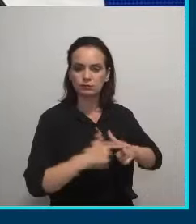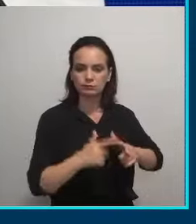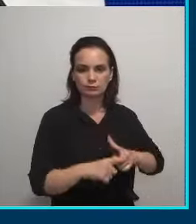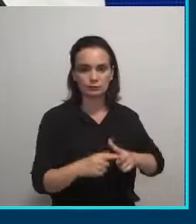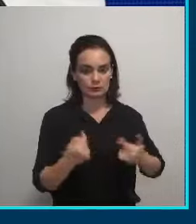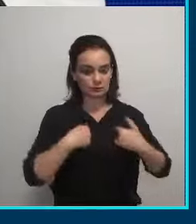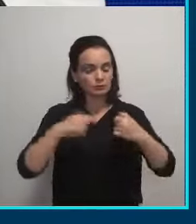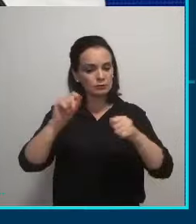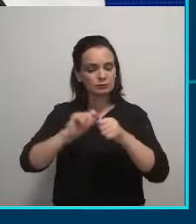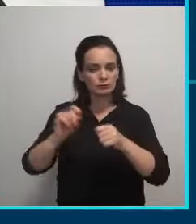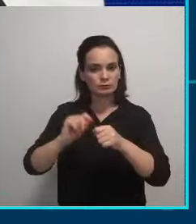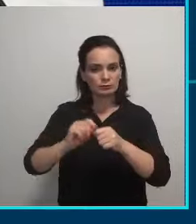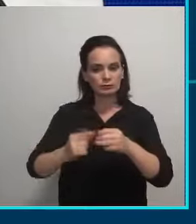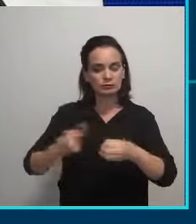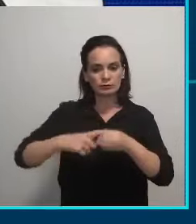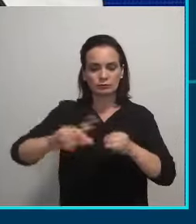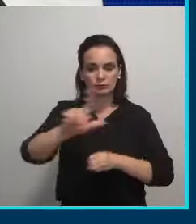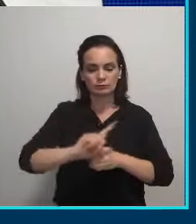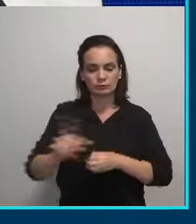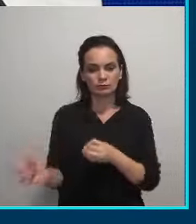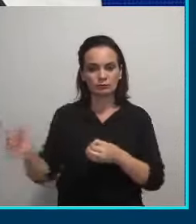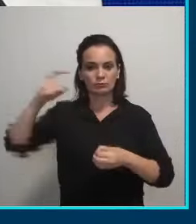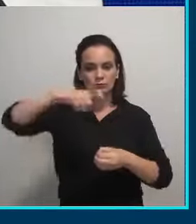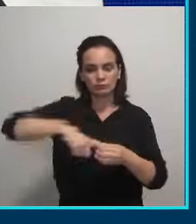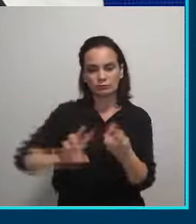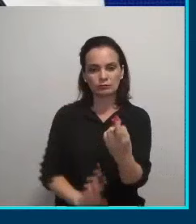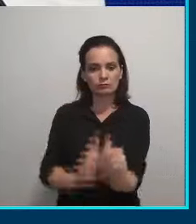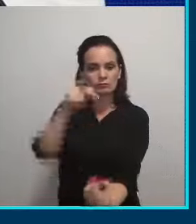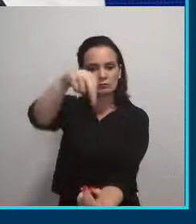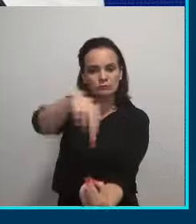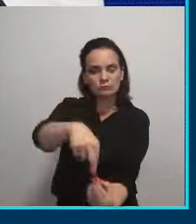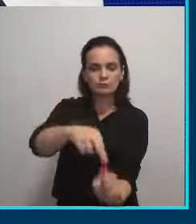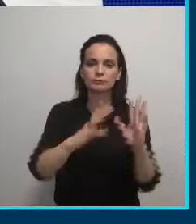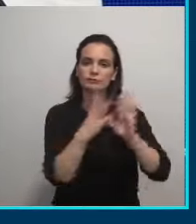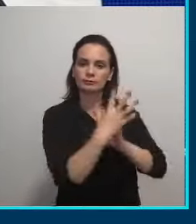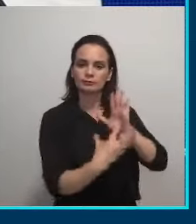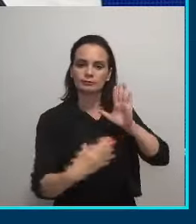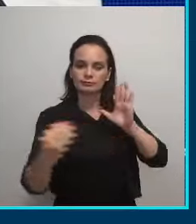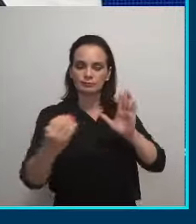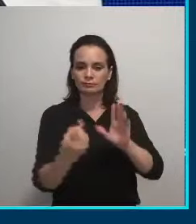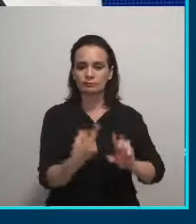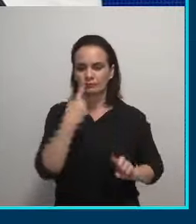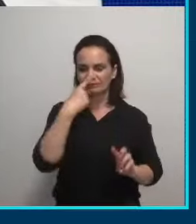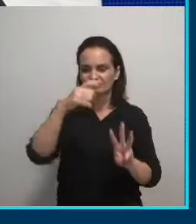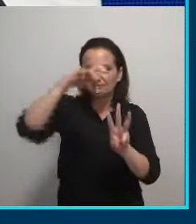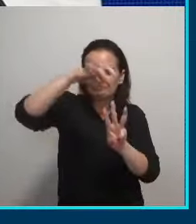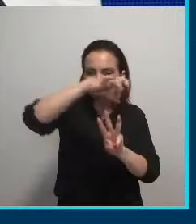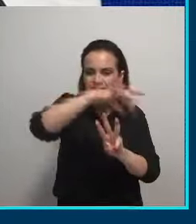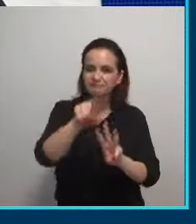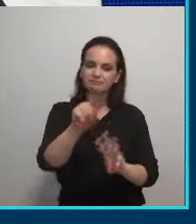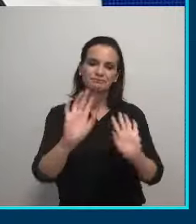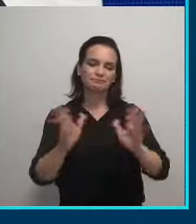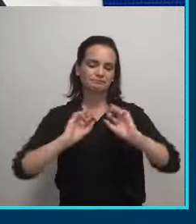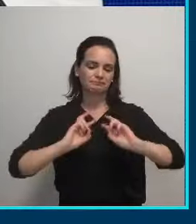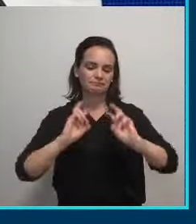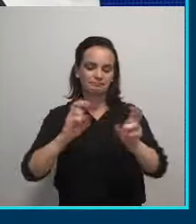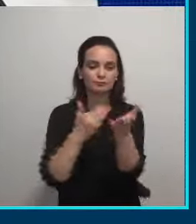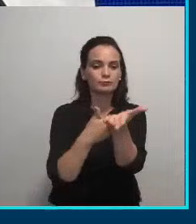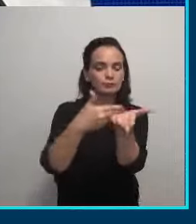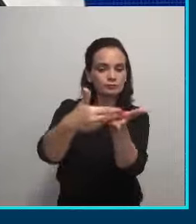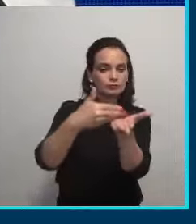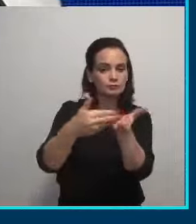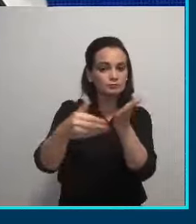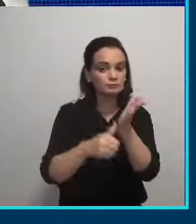fazer na cidade de Londrina, fazendo com ela volte a ser uma referência e um grande modelo de coleta seletiva. Vocês vão sentir isso já a partir do começo